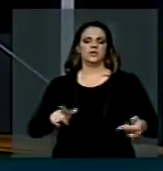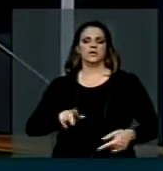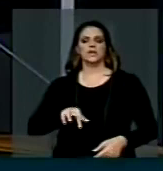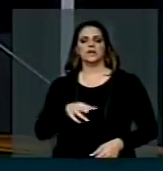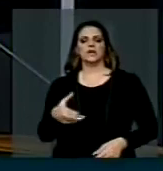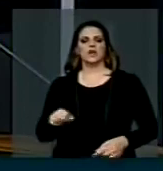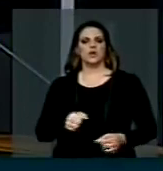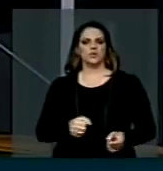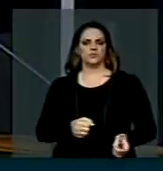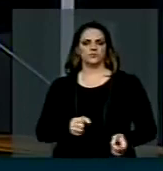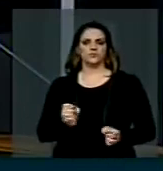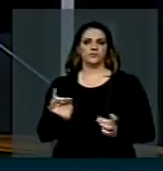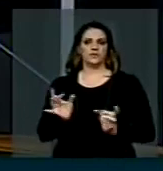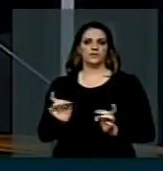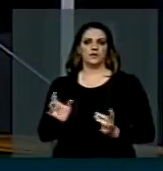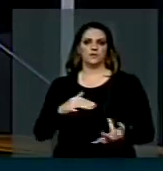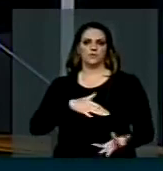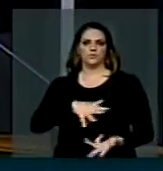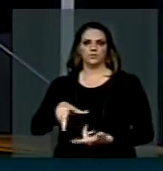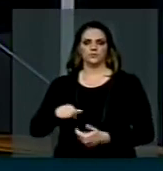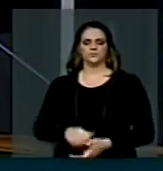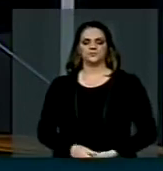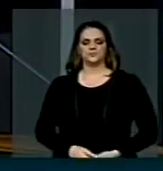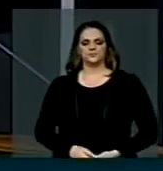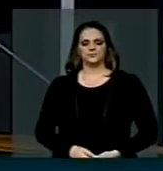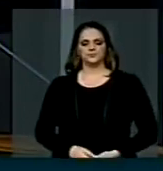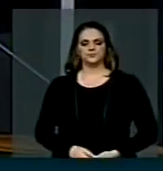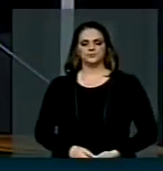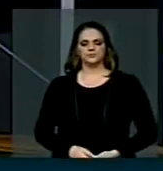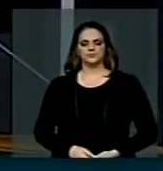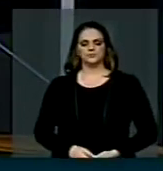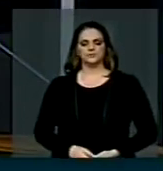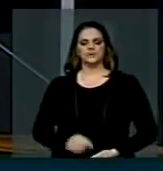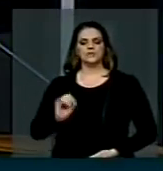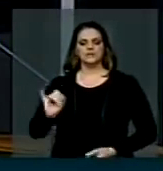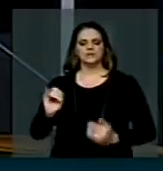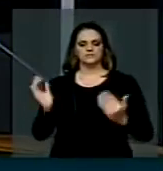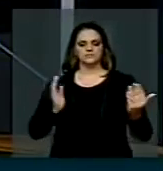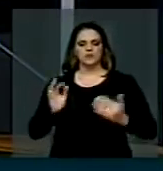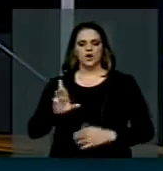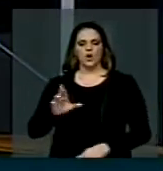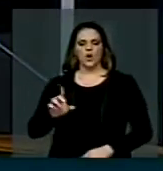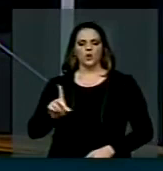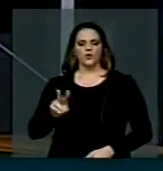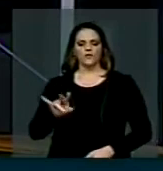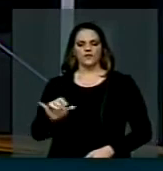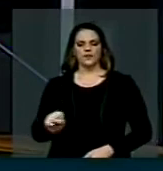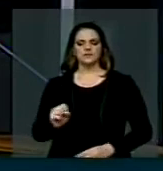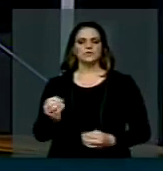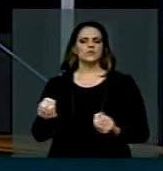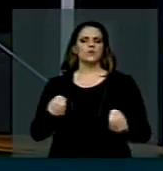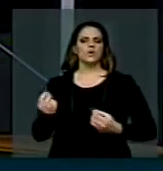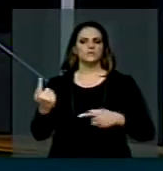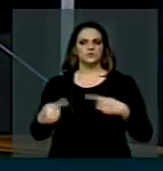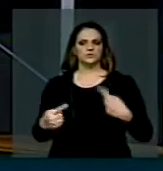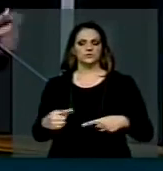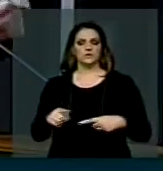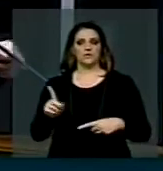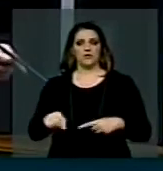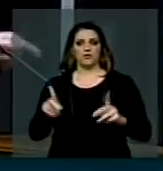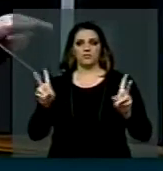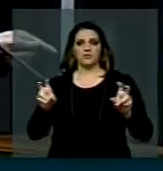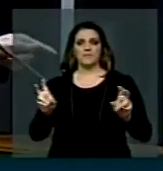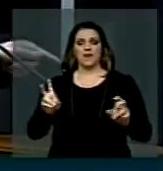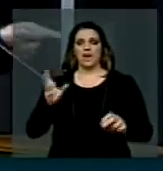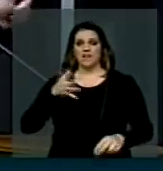do mundo. No painel sobre rodovias, aí o painel será denominado acelerar para desenvolver. Porque